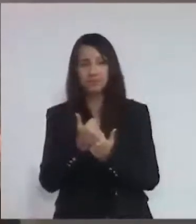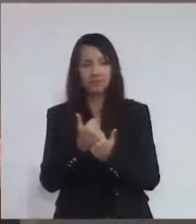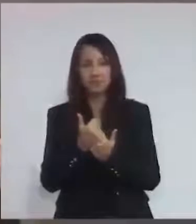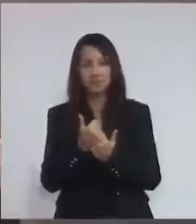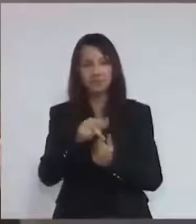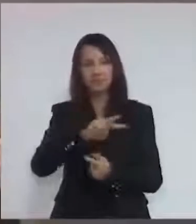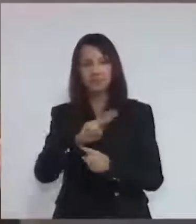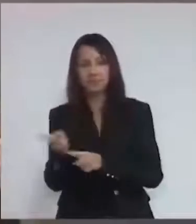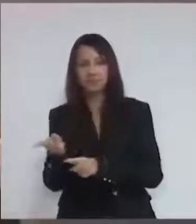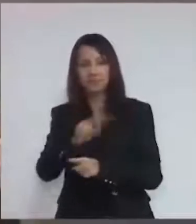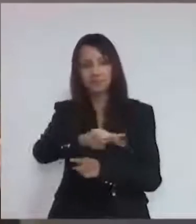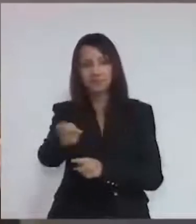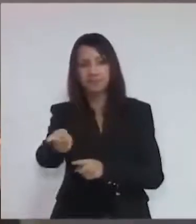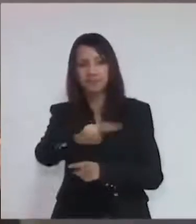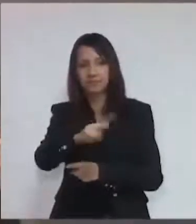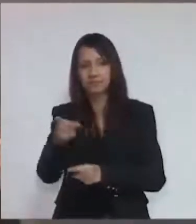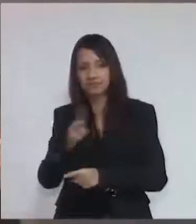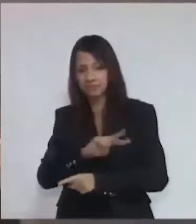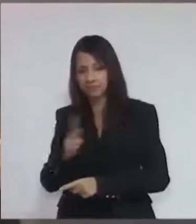trocadas.